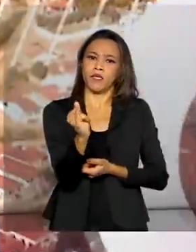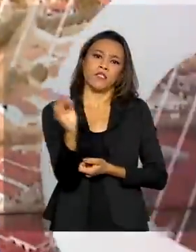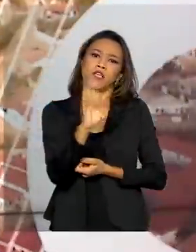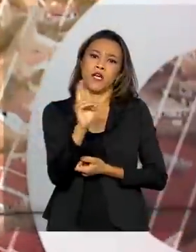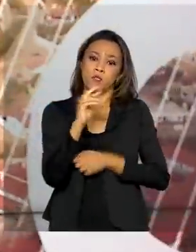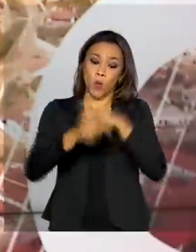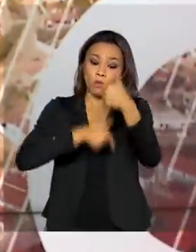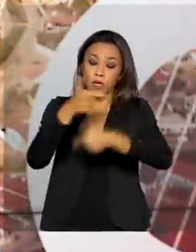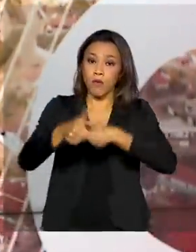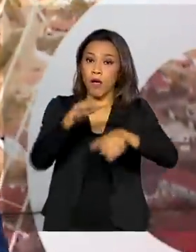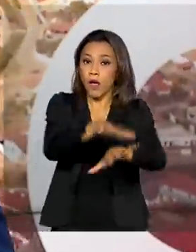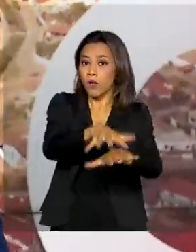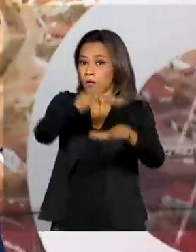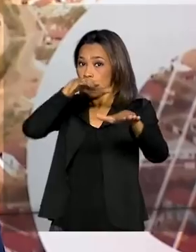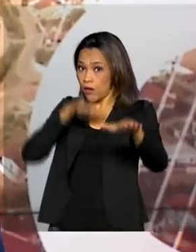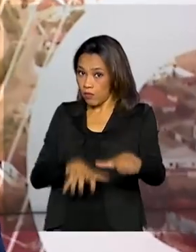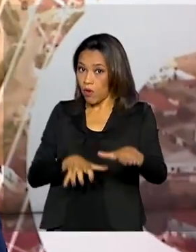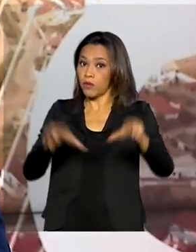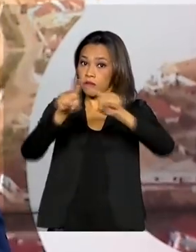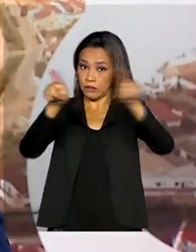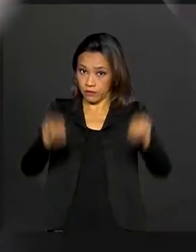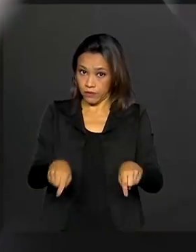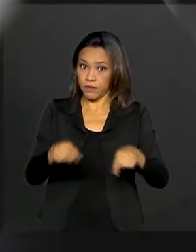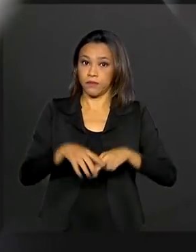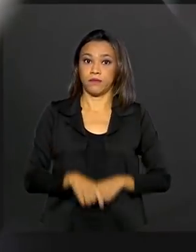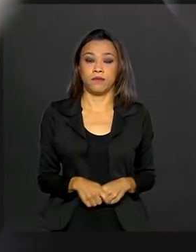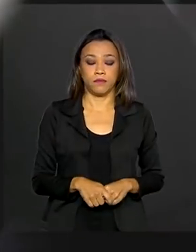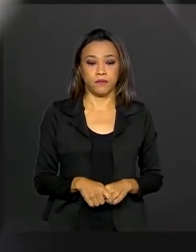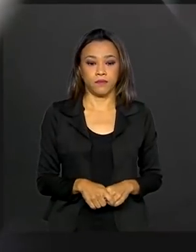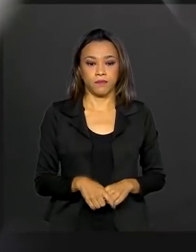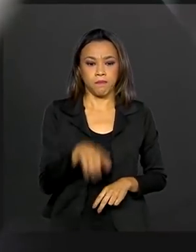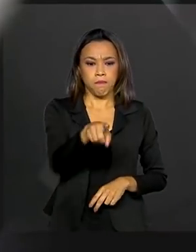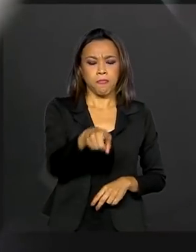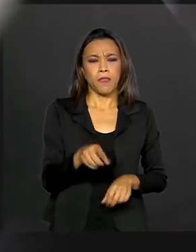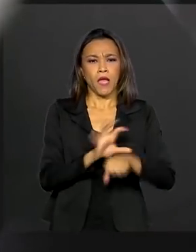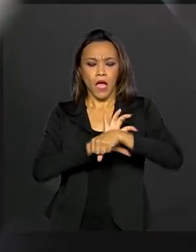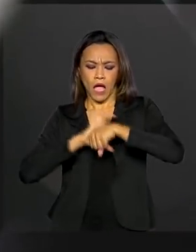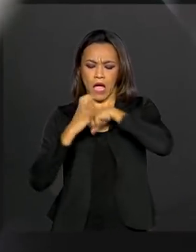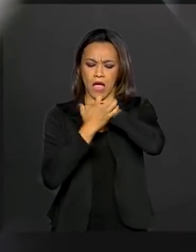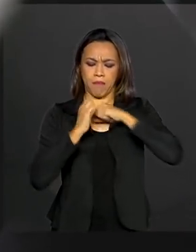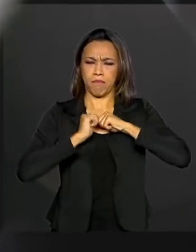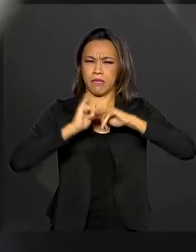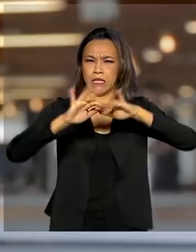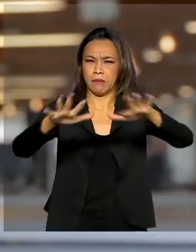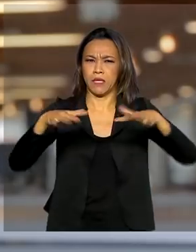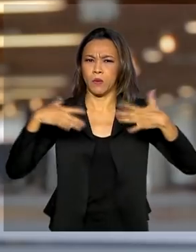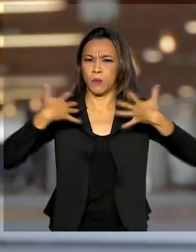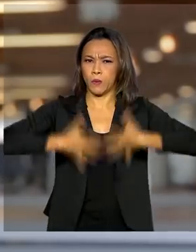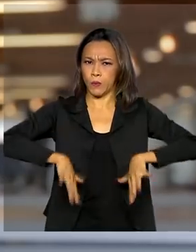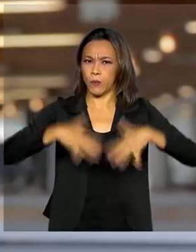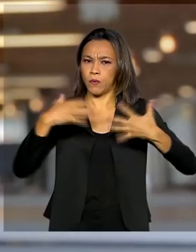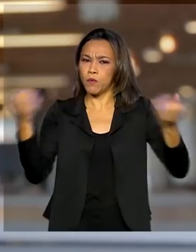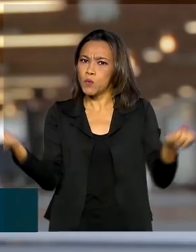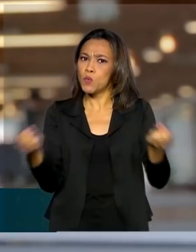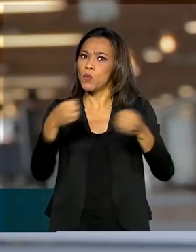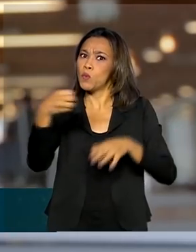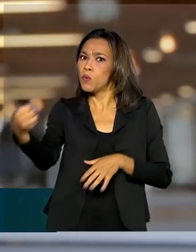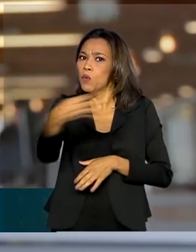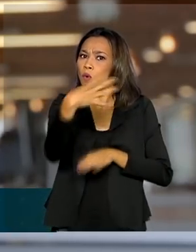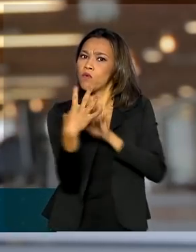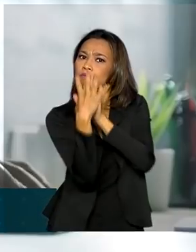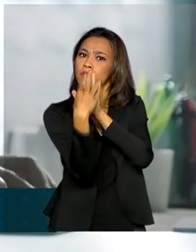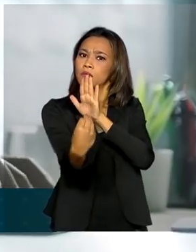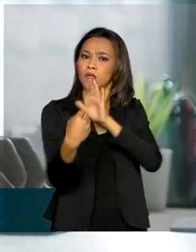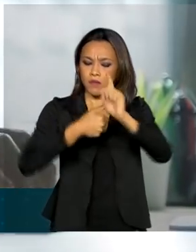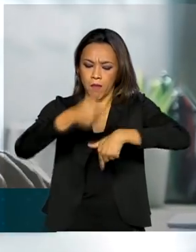remoto de servidores públicos. A pandemia da Covid-19 imprimiu uma nova realidade no mercado